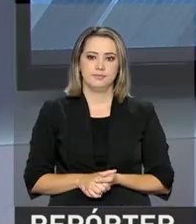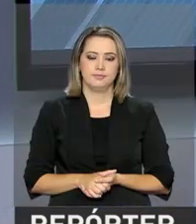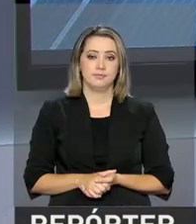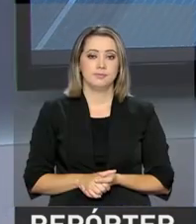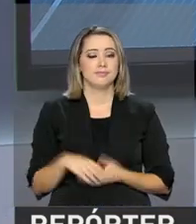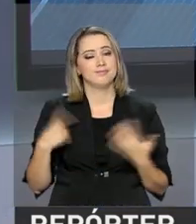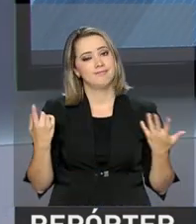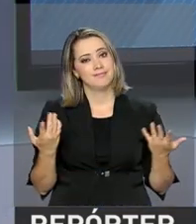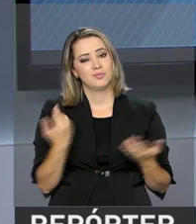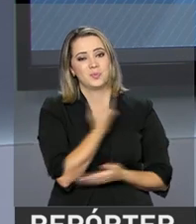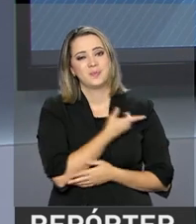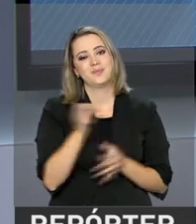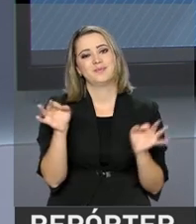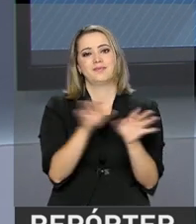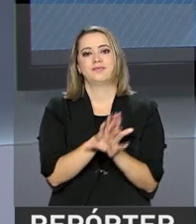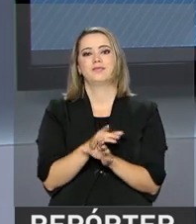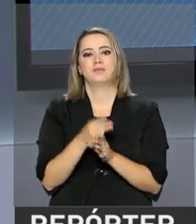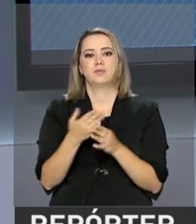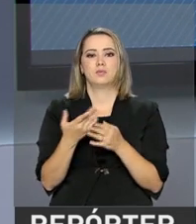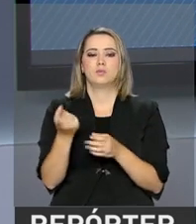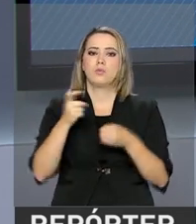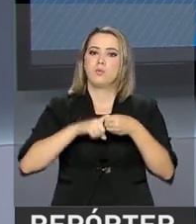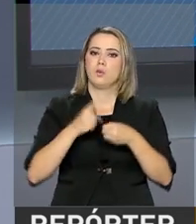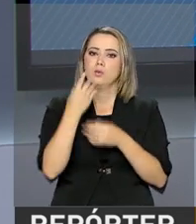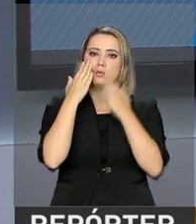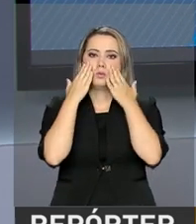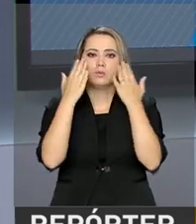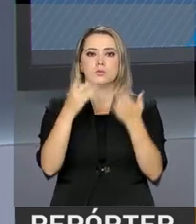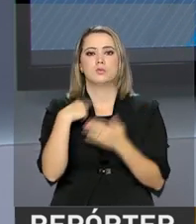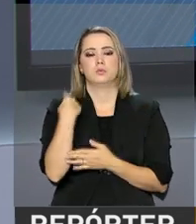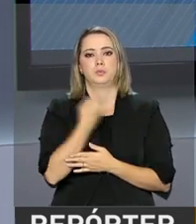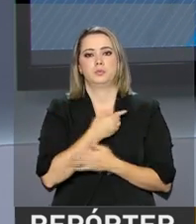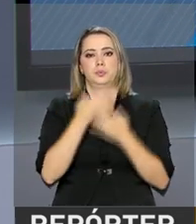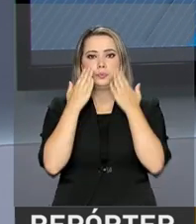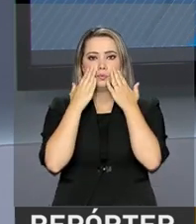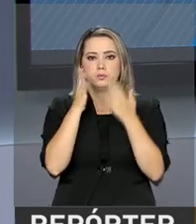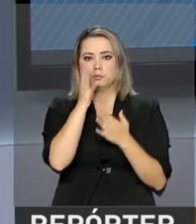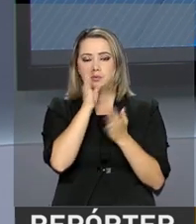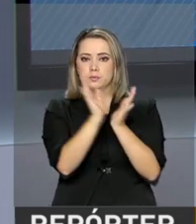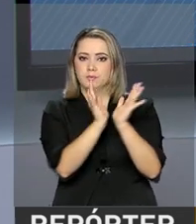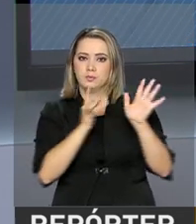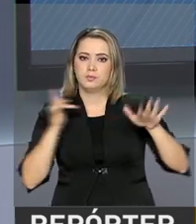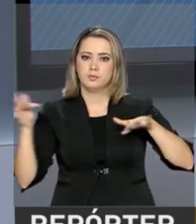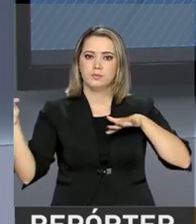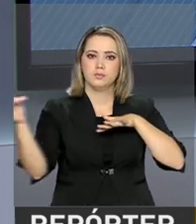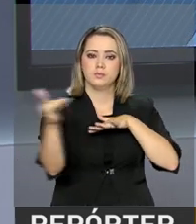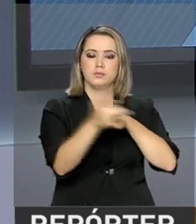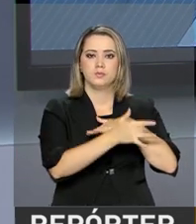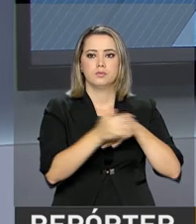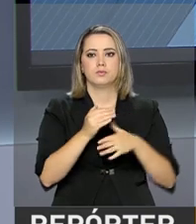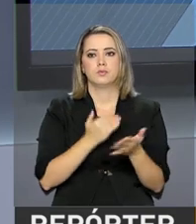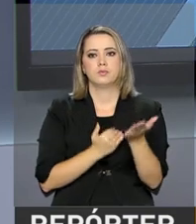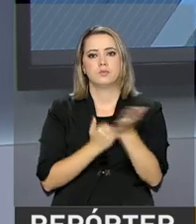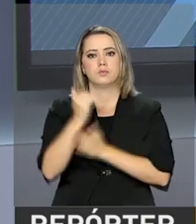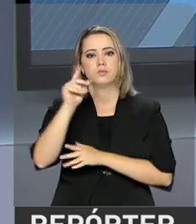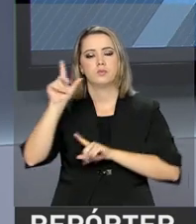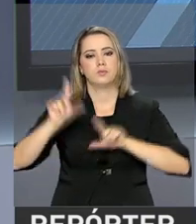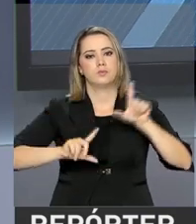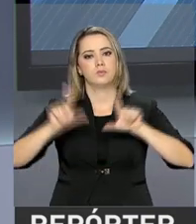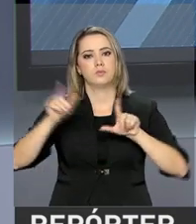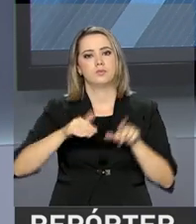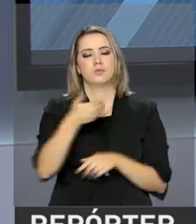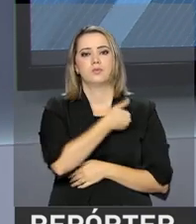O Repórter NBR fica por aqui. Voltamos em uma hora em nossa próxima edição. Acompanhe as novidades também em nossas redes sociais.